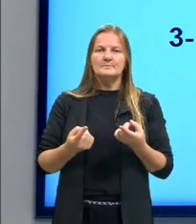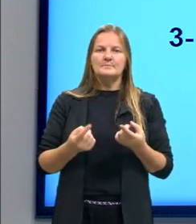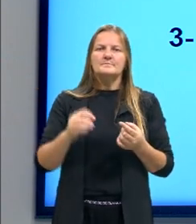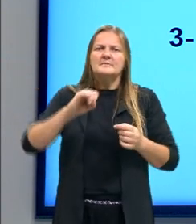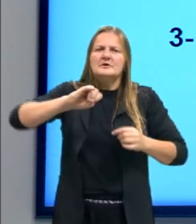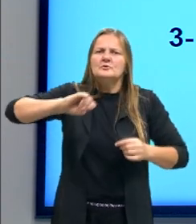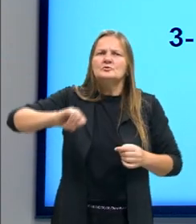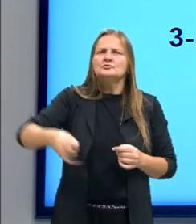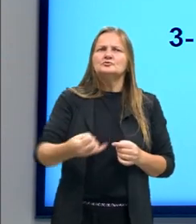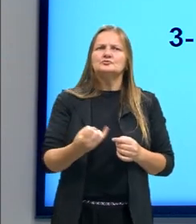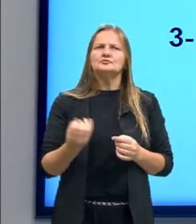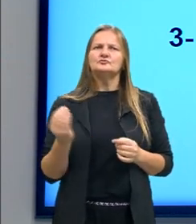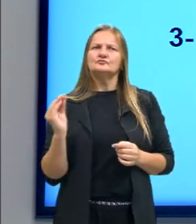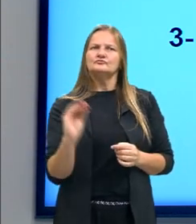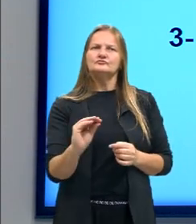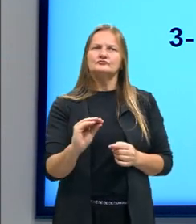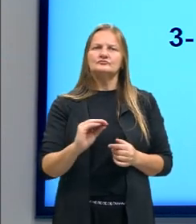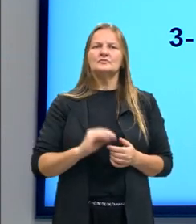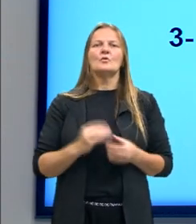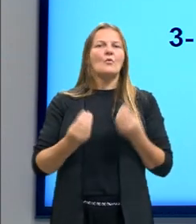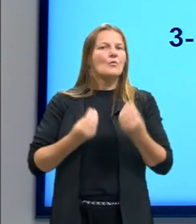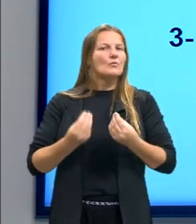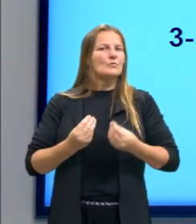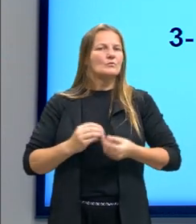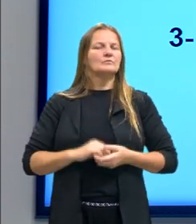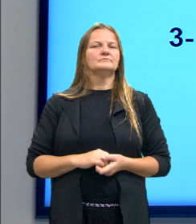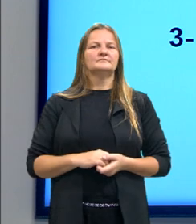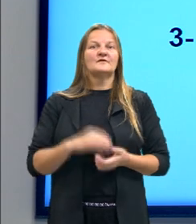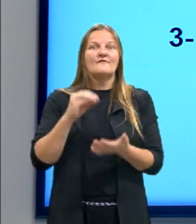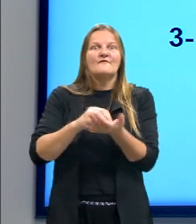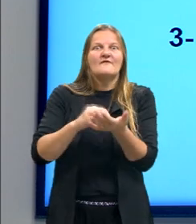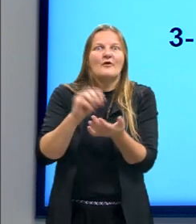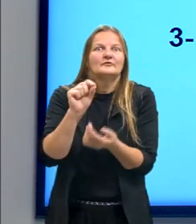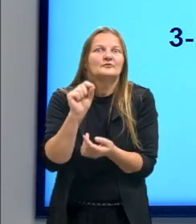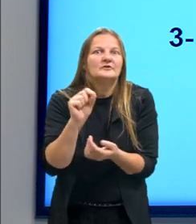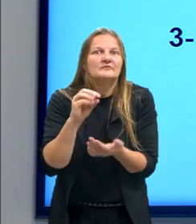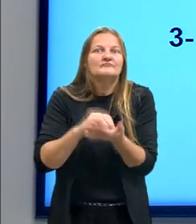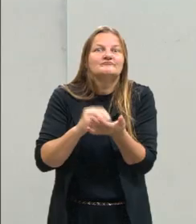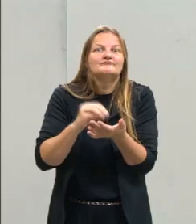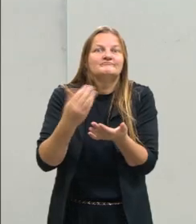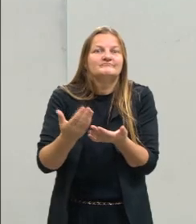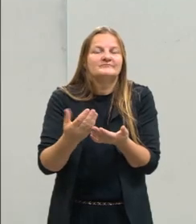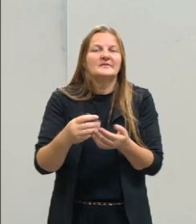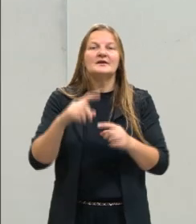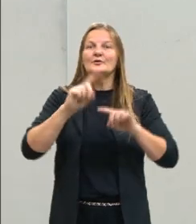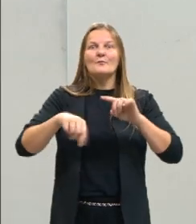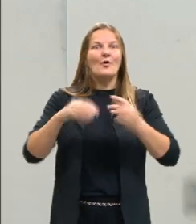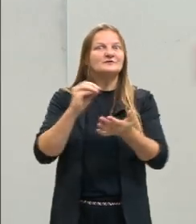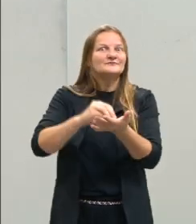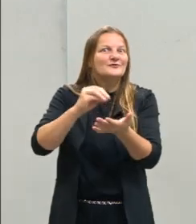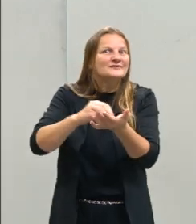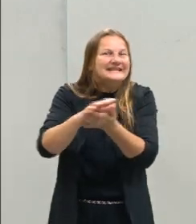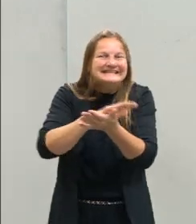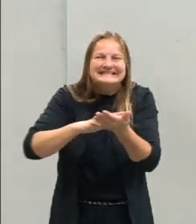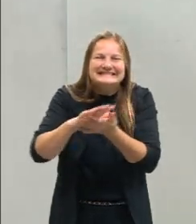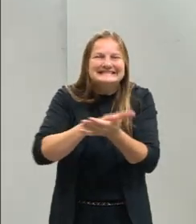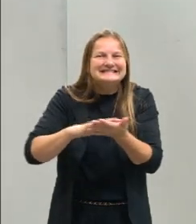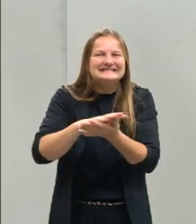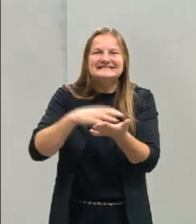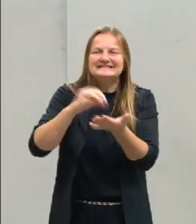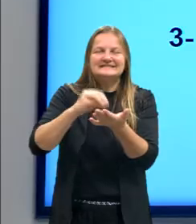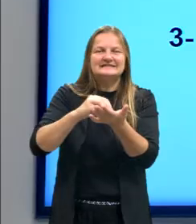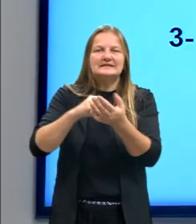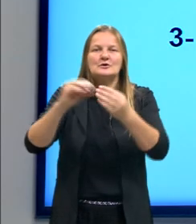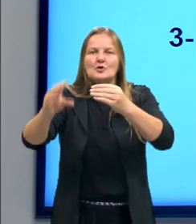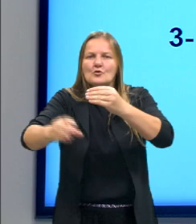consegui fazer uma frase introdutória, e é isso, fica faltando. Não pode ficar faltando o complemento,